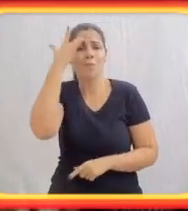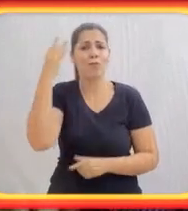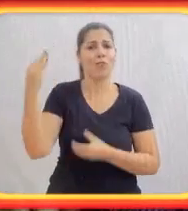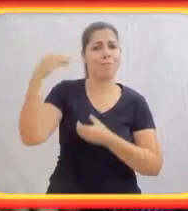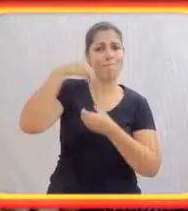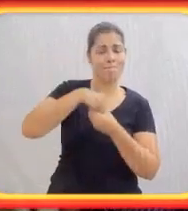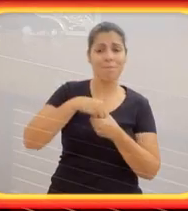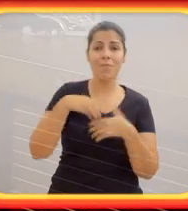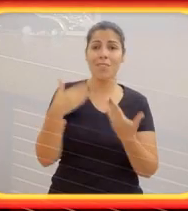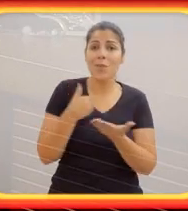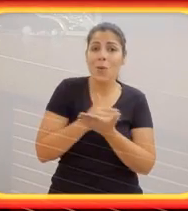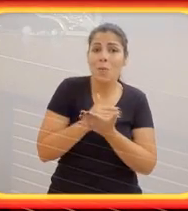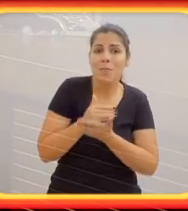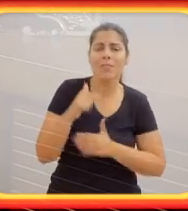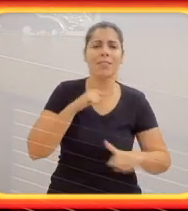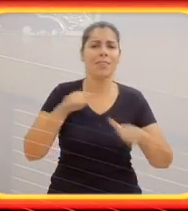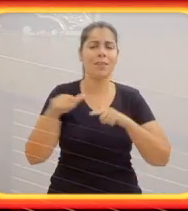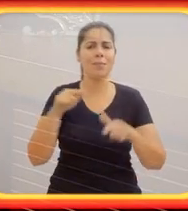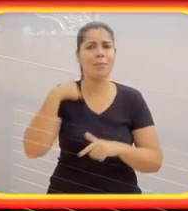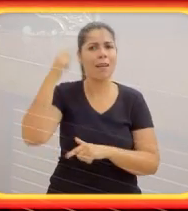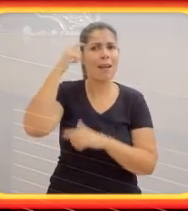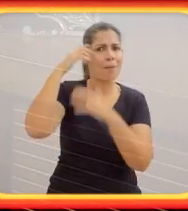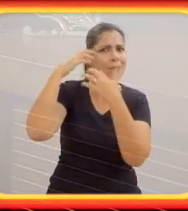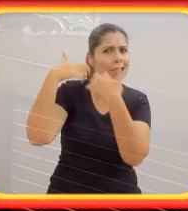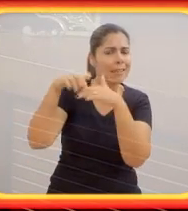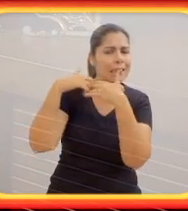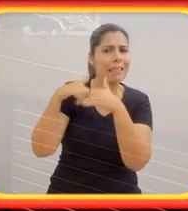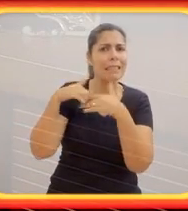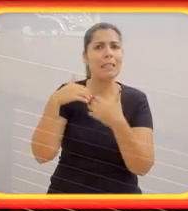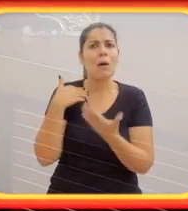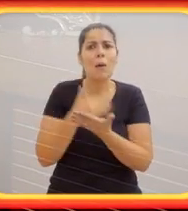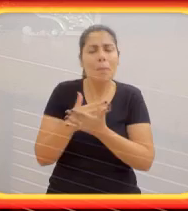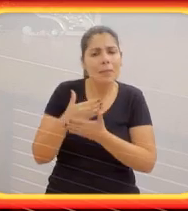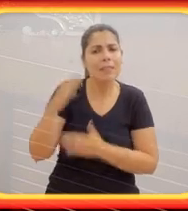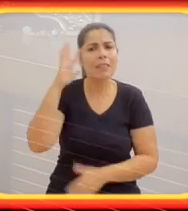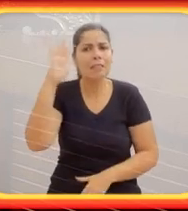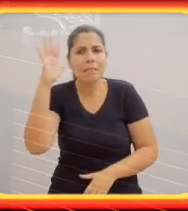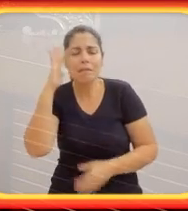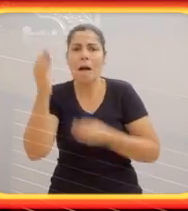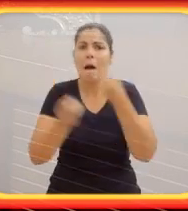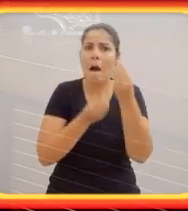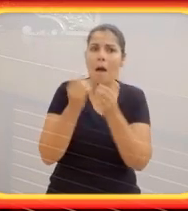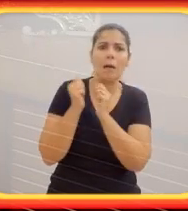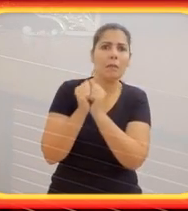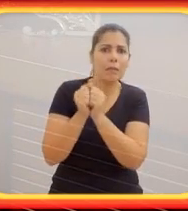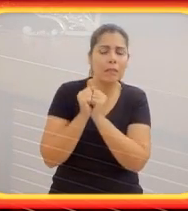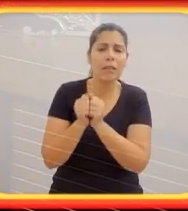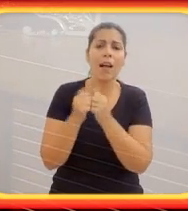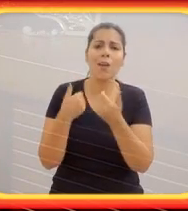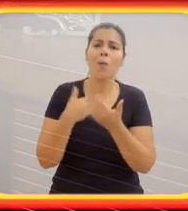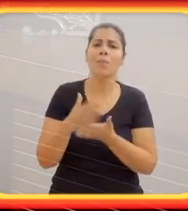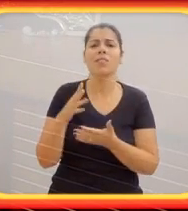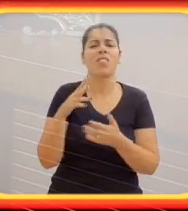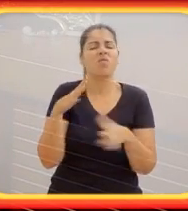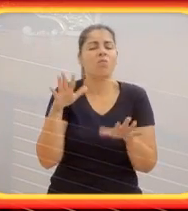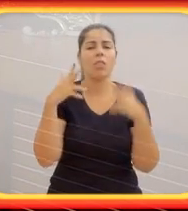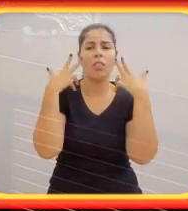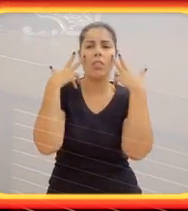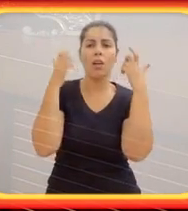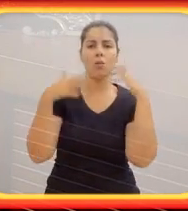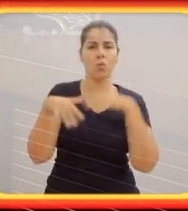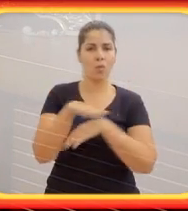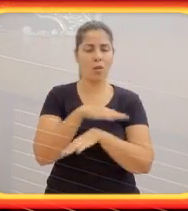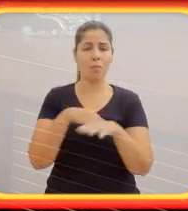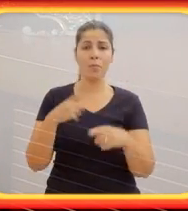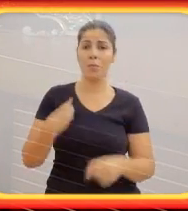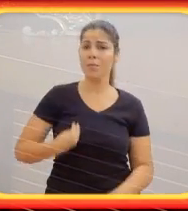ser filho de deficientes? Como vai ser para ele? E aí eu comecei a entrar em questionamentos fortes. Porque já